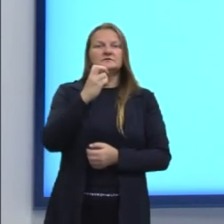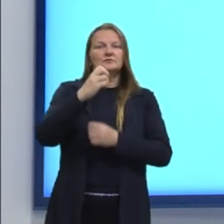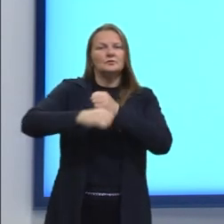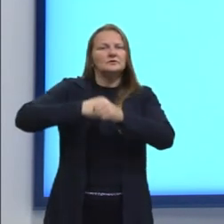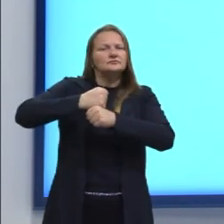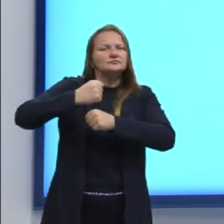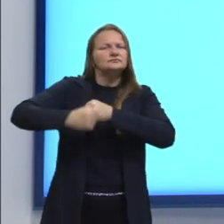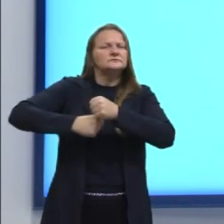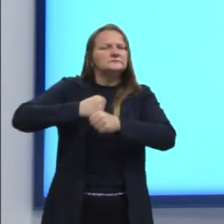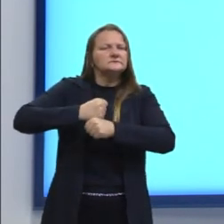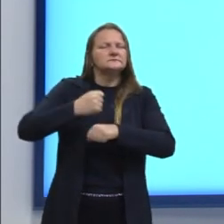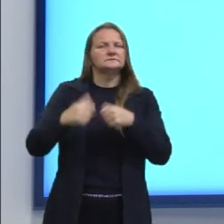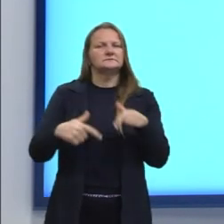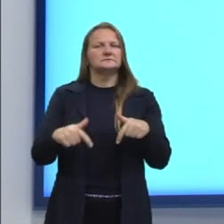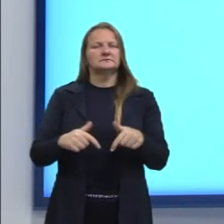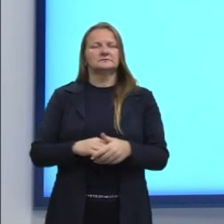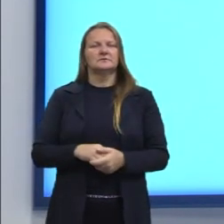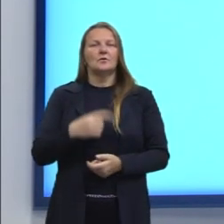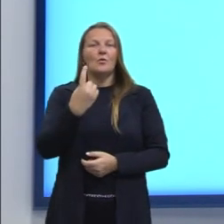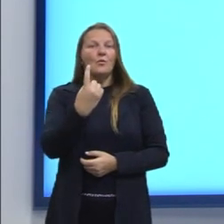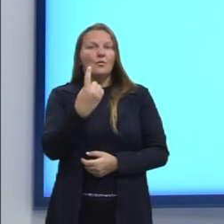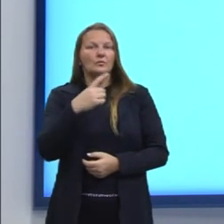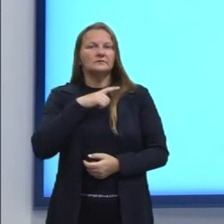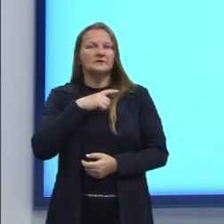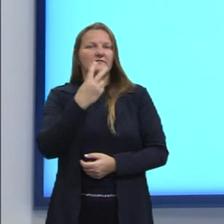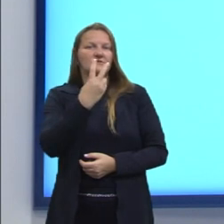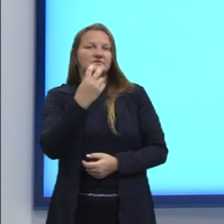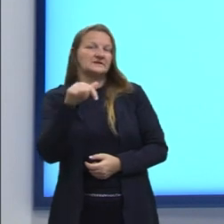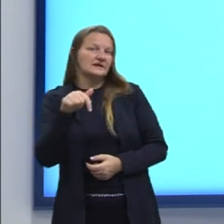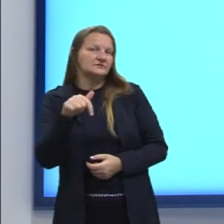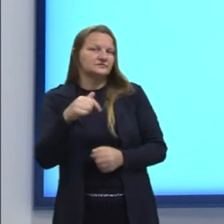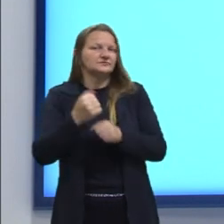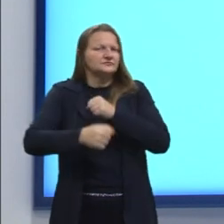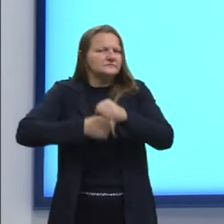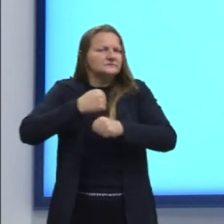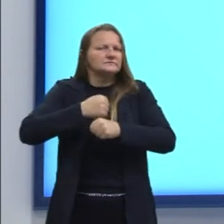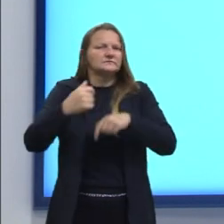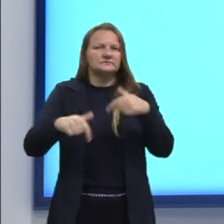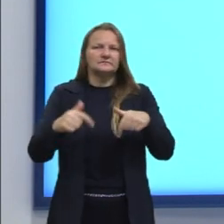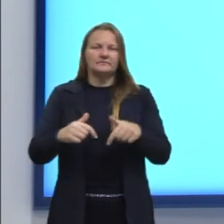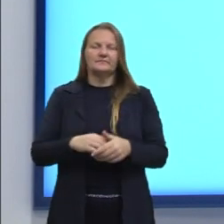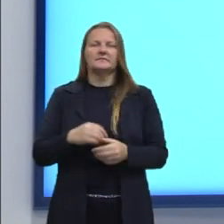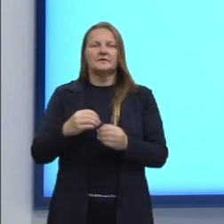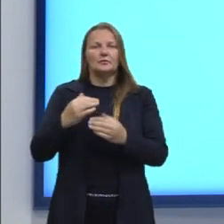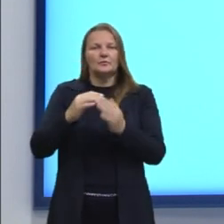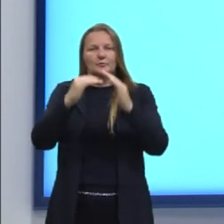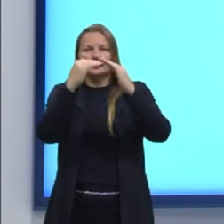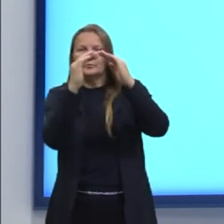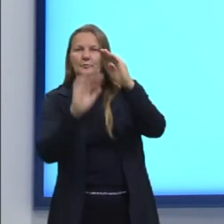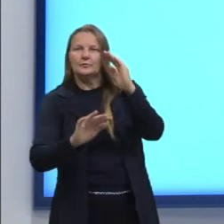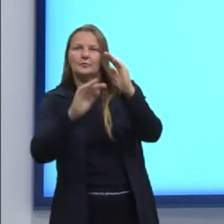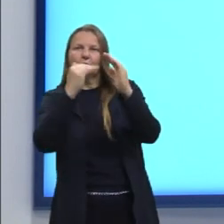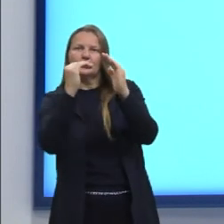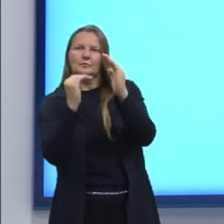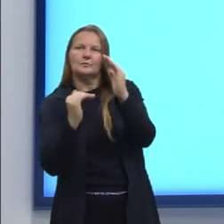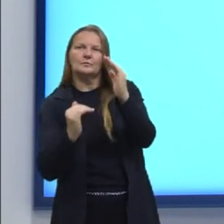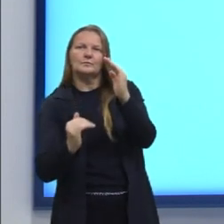anos de serviço, um empregado possui 27 anos de serviço, e assim por adiante.